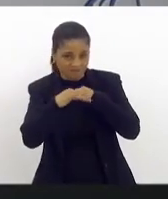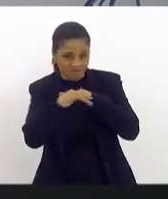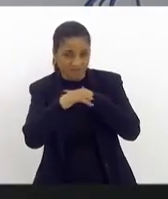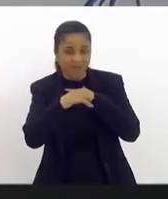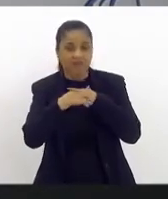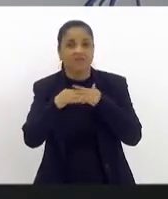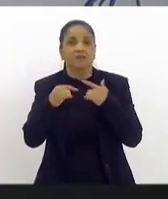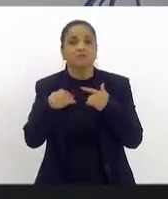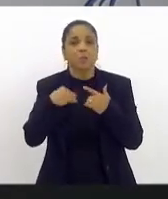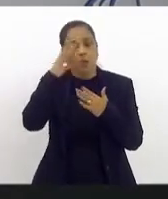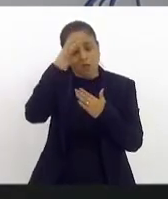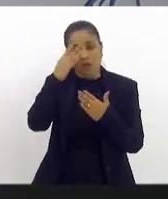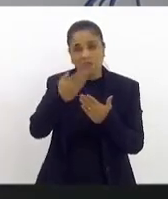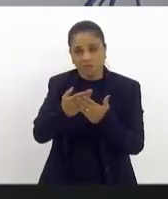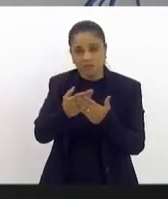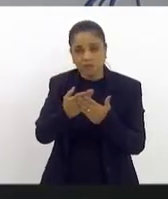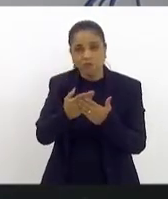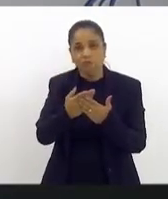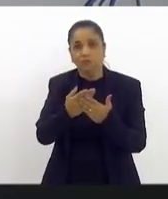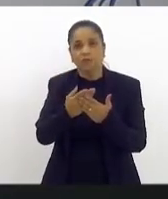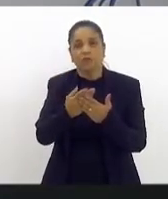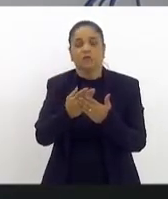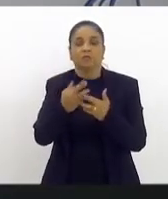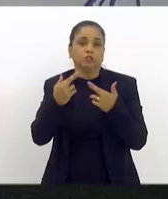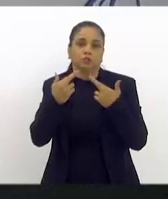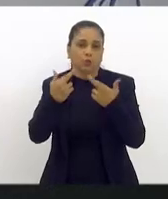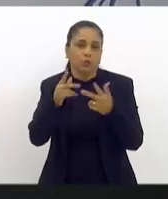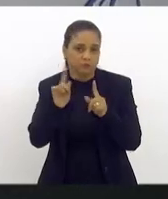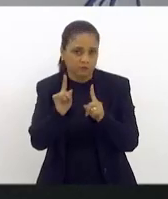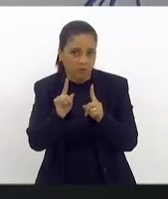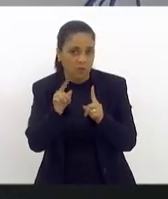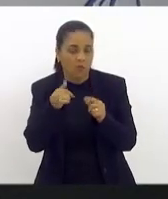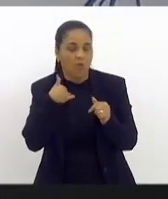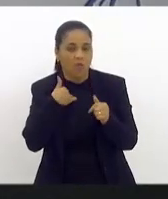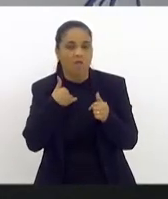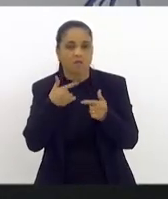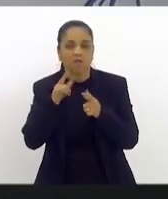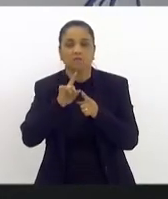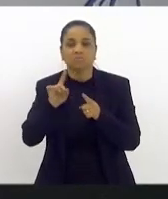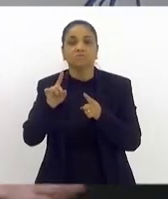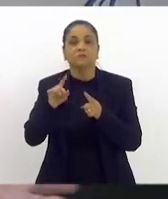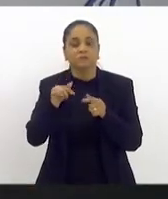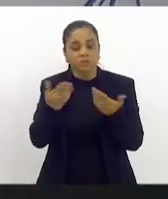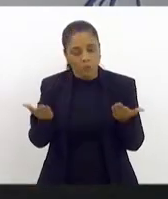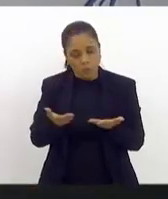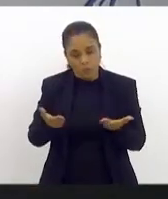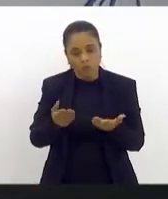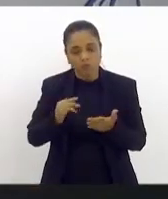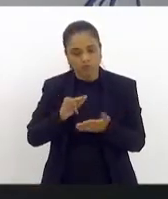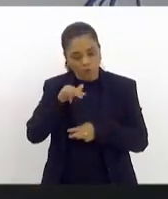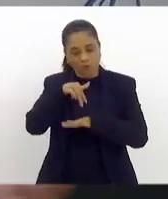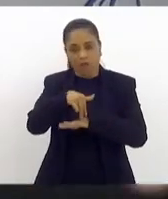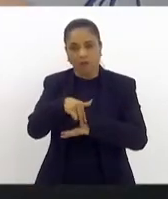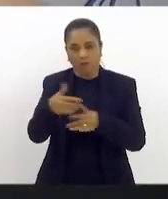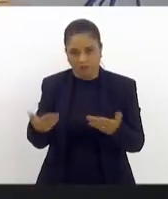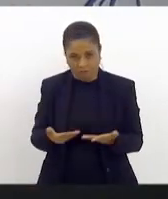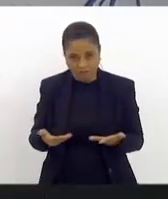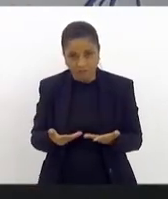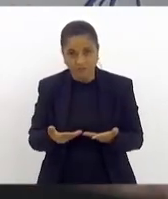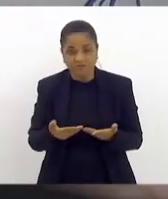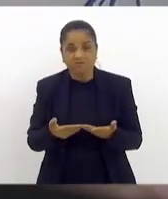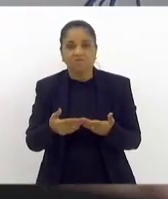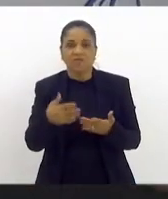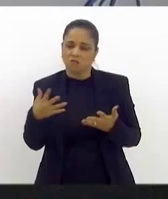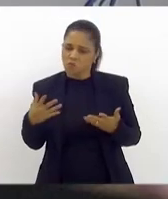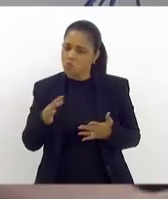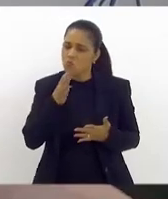providência, então se hoje eu estou aqui falando foi porque era para eu estar e conhecendo aqui pessoas maravilhosas e já estando aqui com